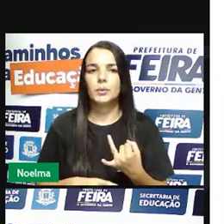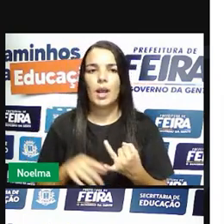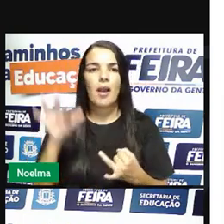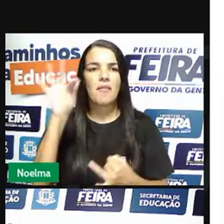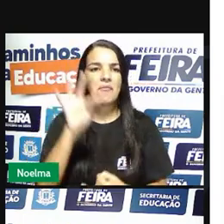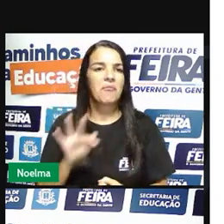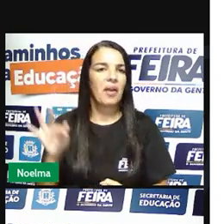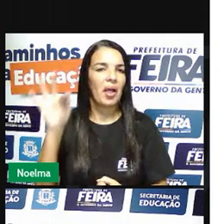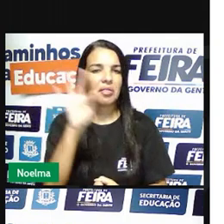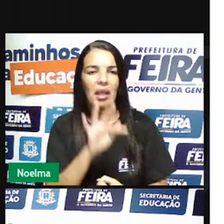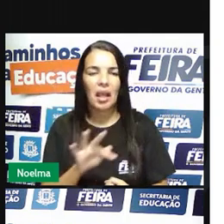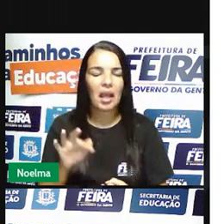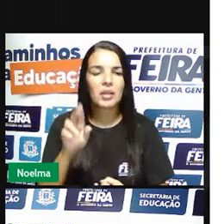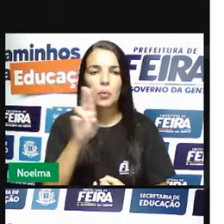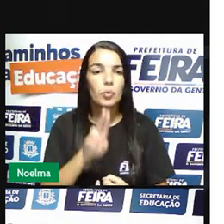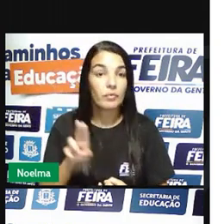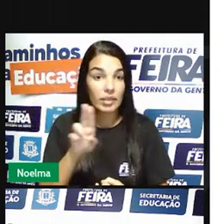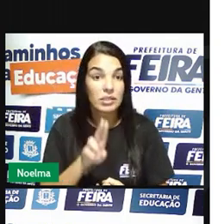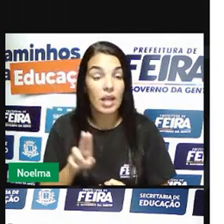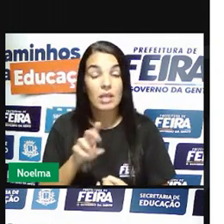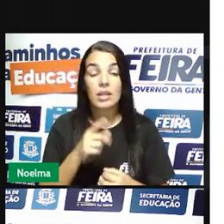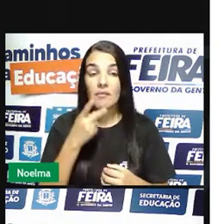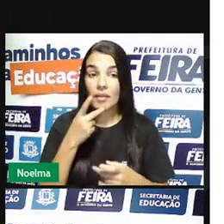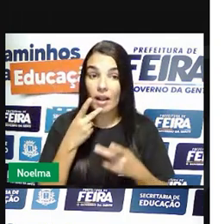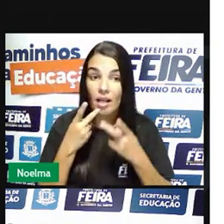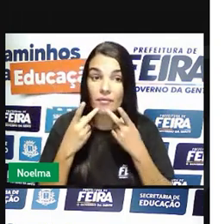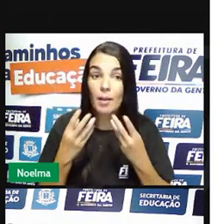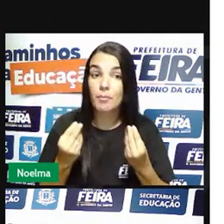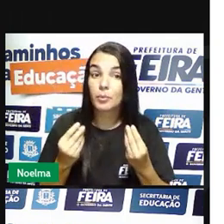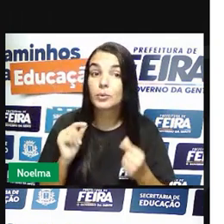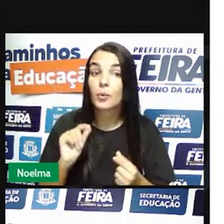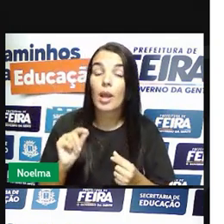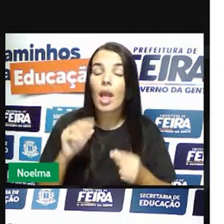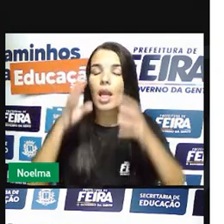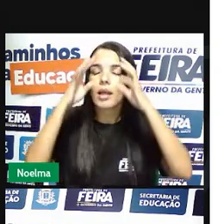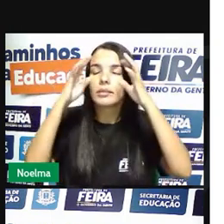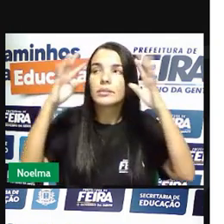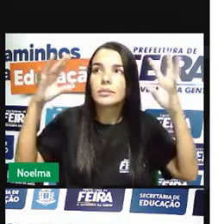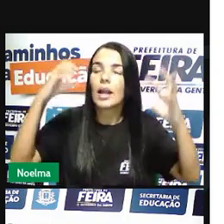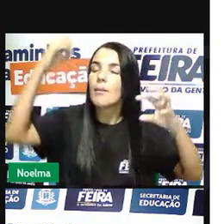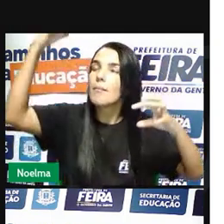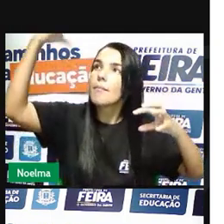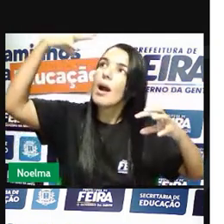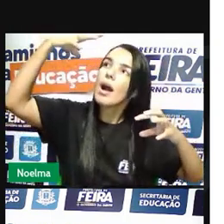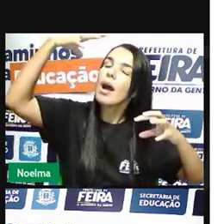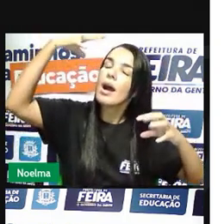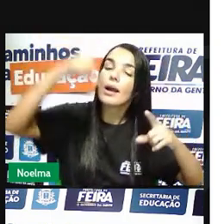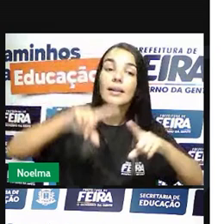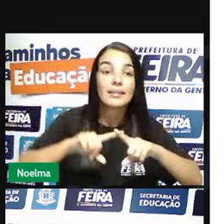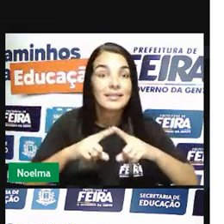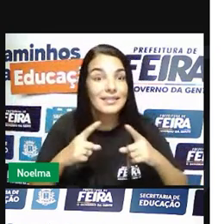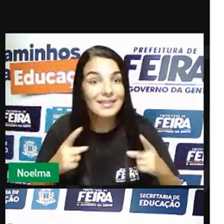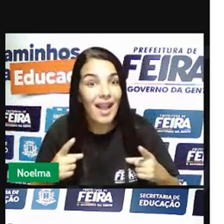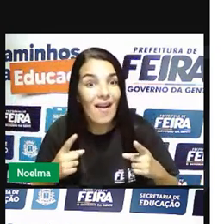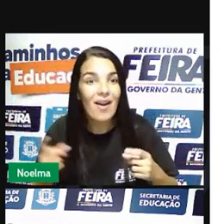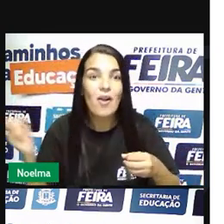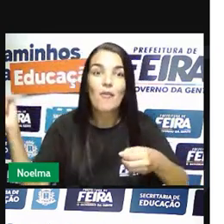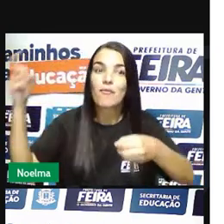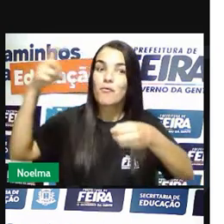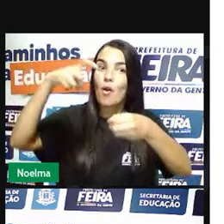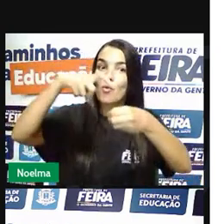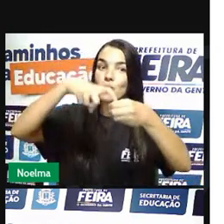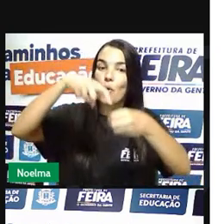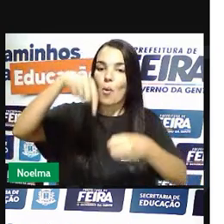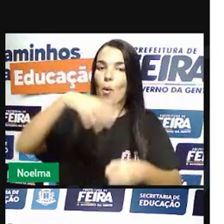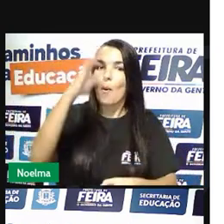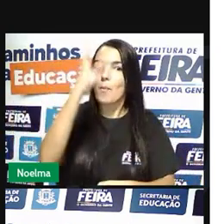nas faculdades, né, se falava muito sobre as ideias iluministas. E aí, ao retornar para o